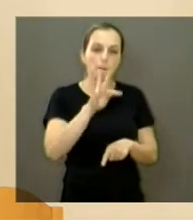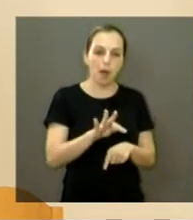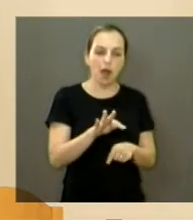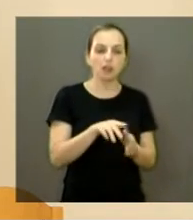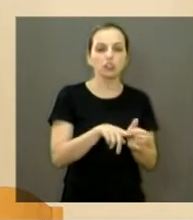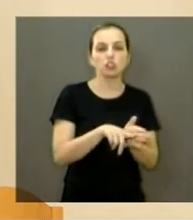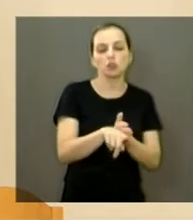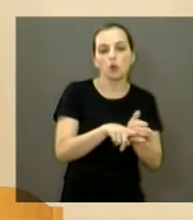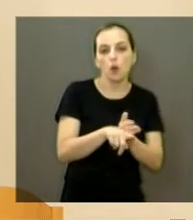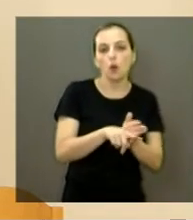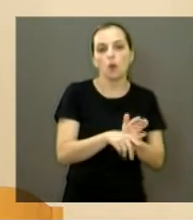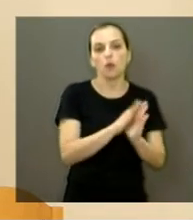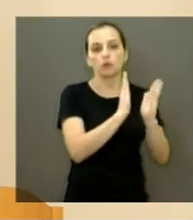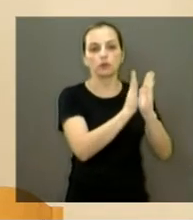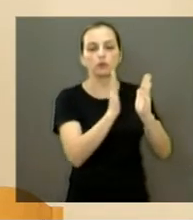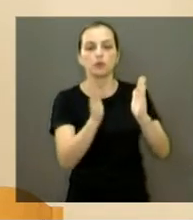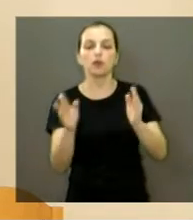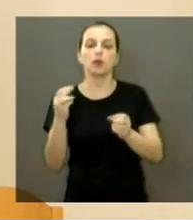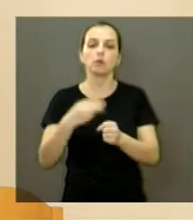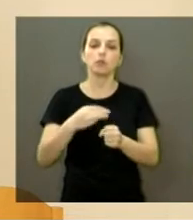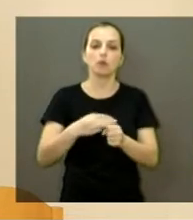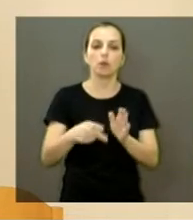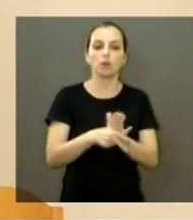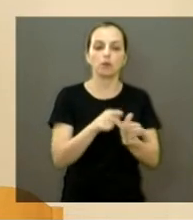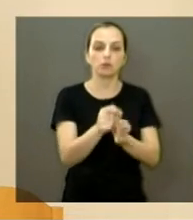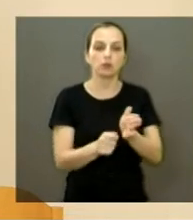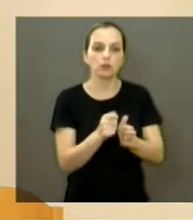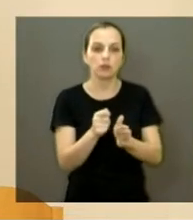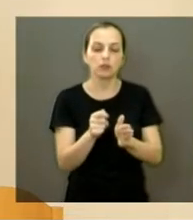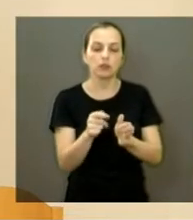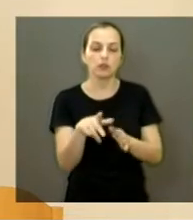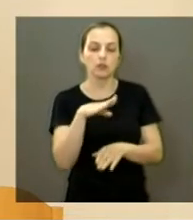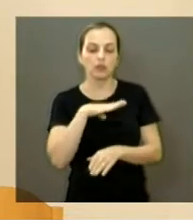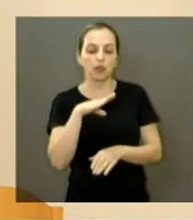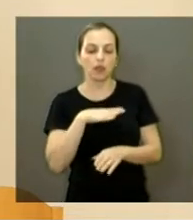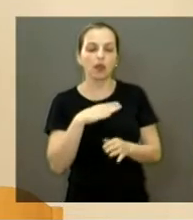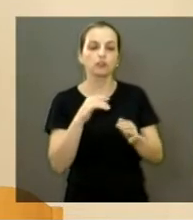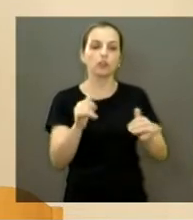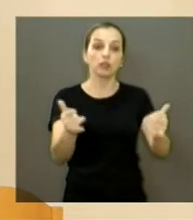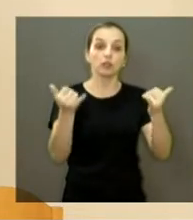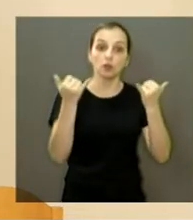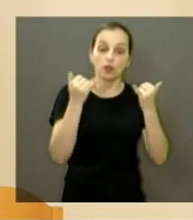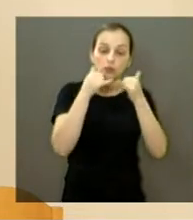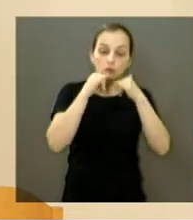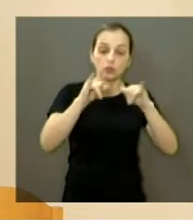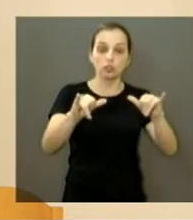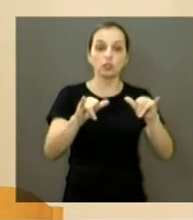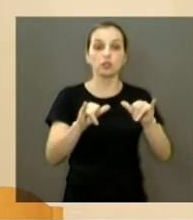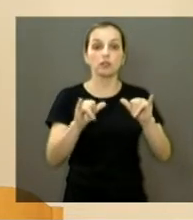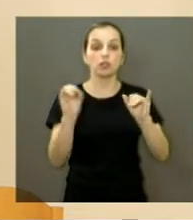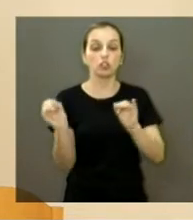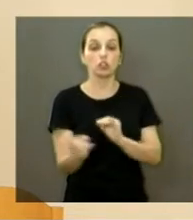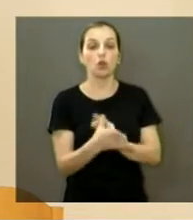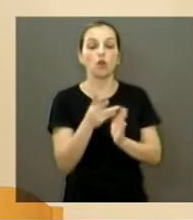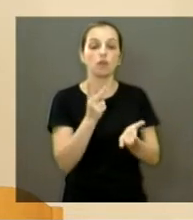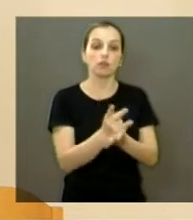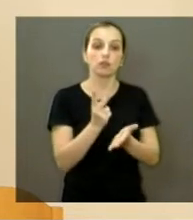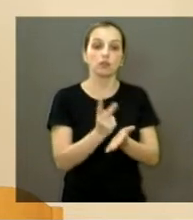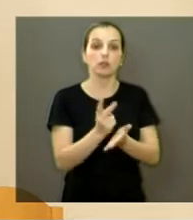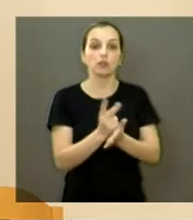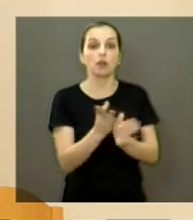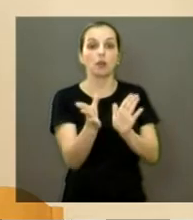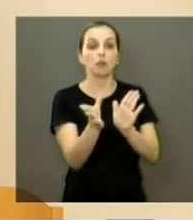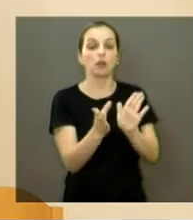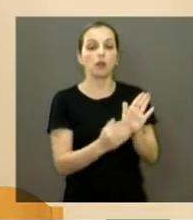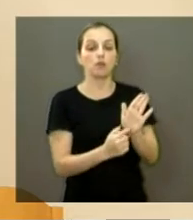da biblioteca municipal, entre vários outros serviços. As notícias sobre a cidade poderiam ser atualizadas automaticamente, na medida em que elas são publicadas no